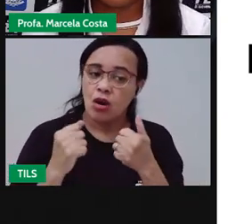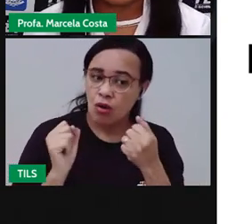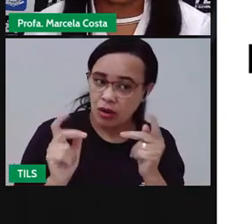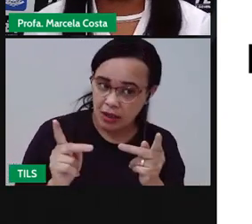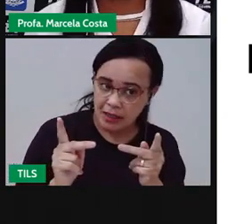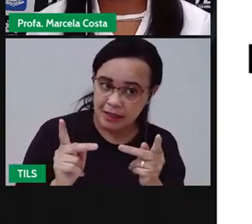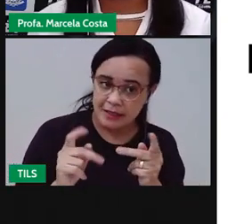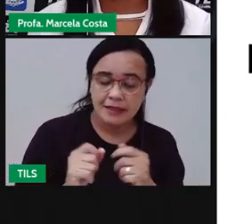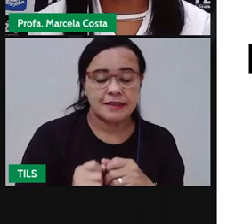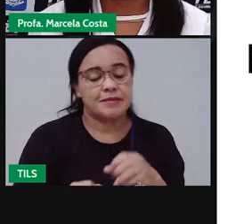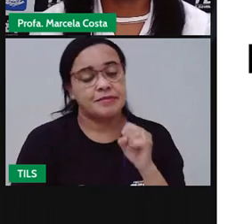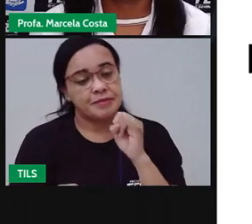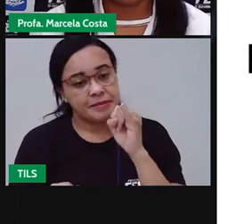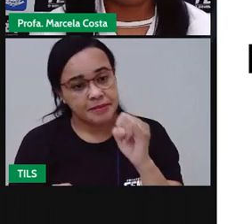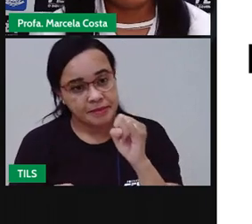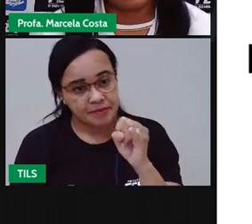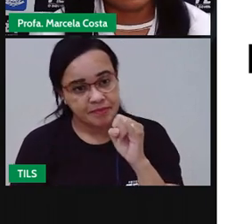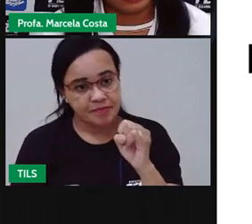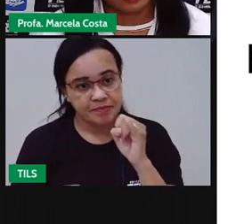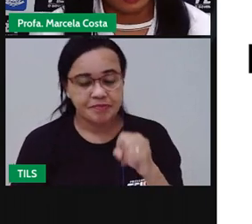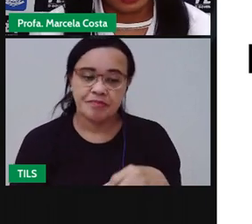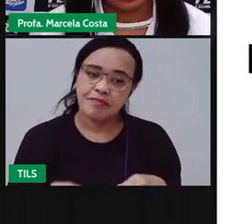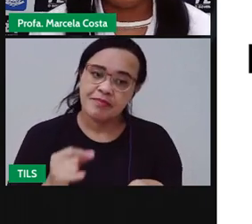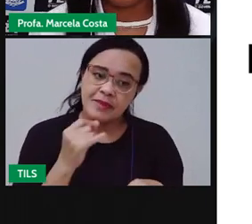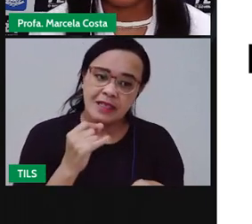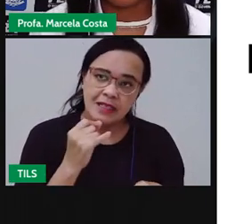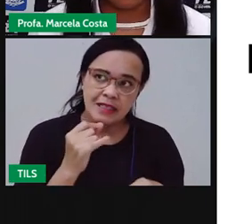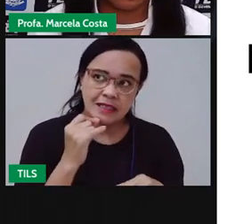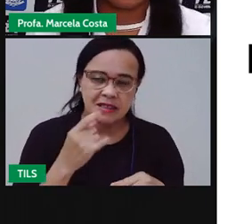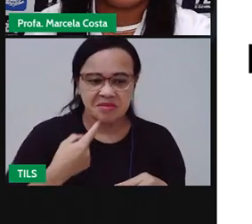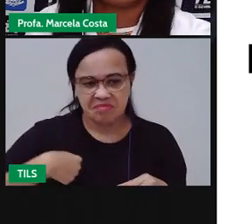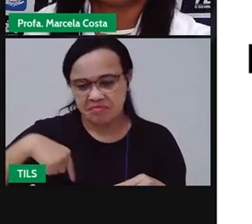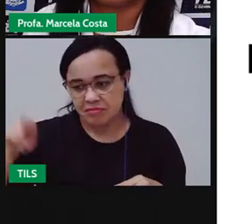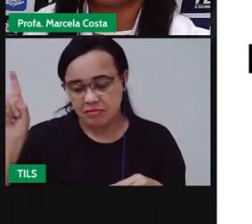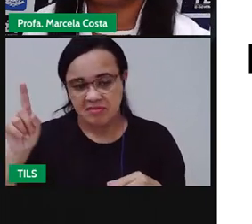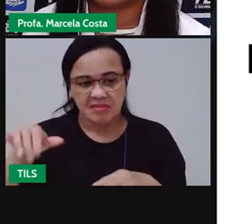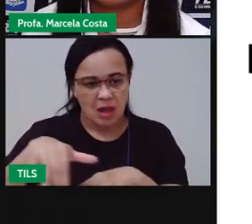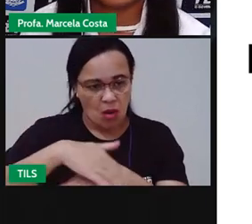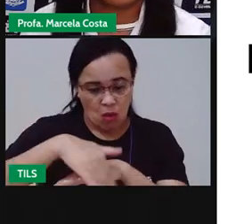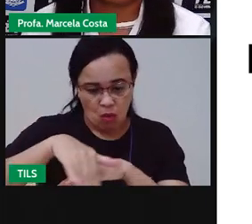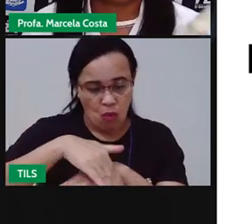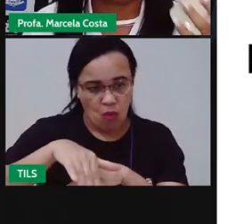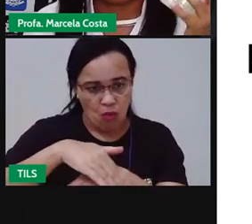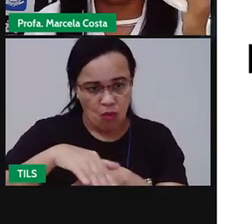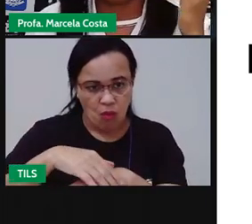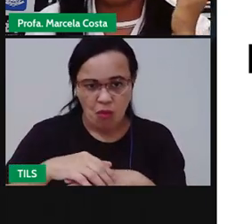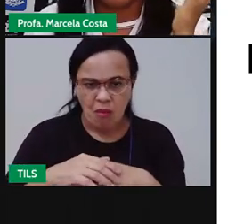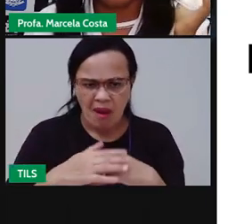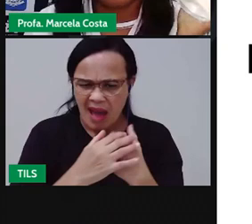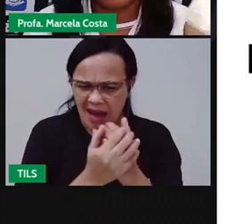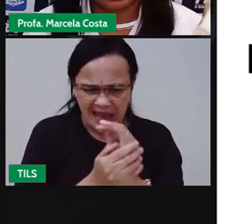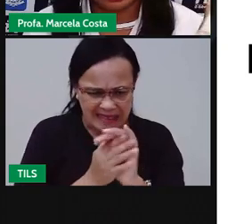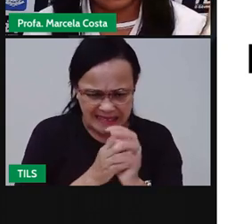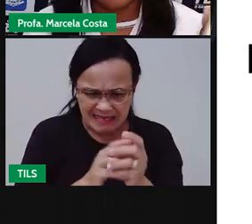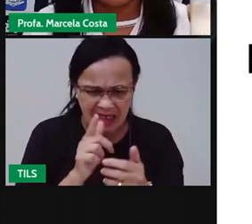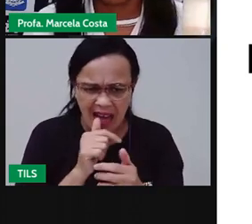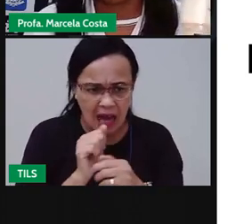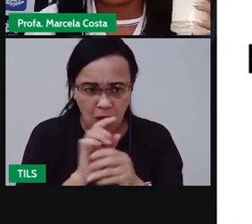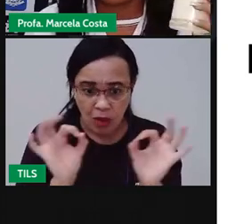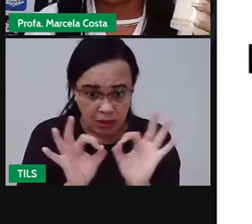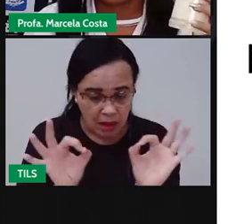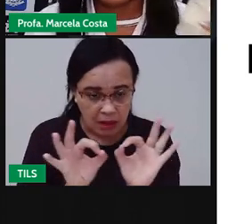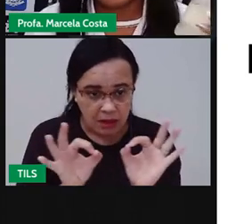você for sair e não tiver como lavar a mão na rua, não esqueça de estar com o álcool gel